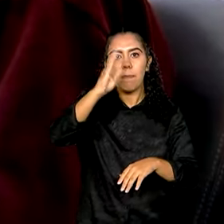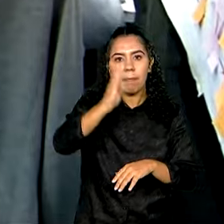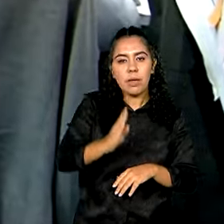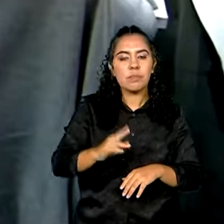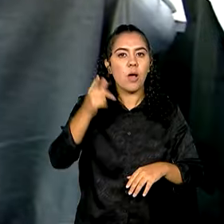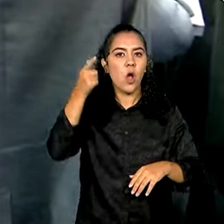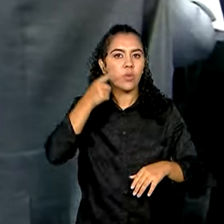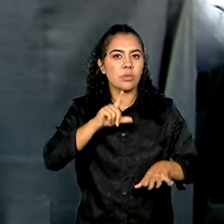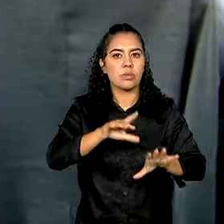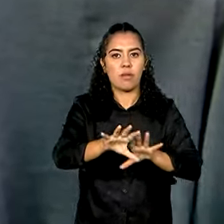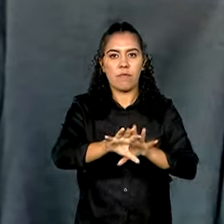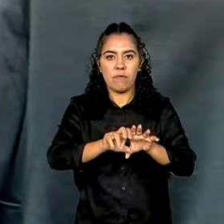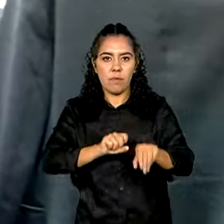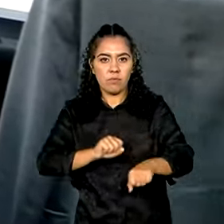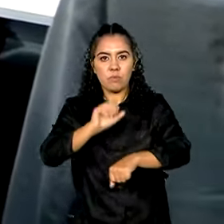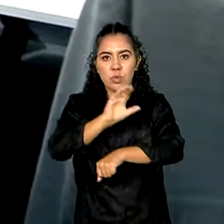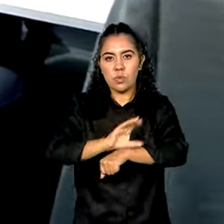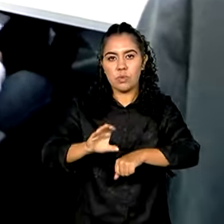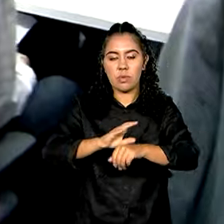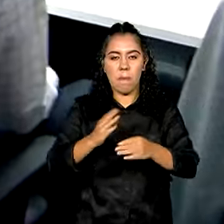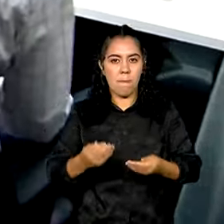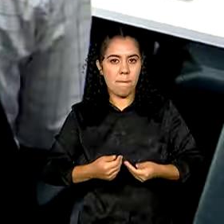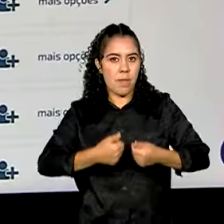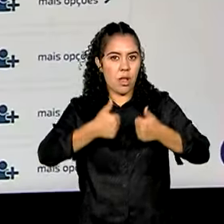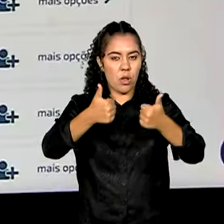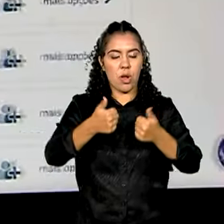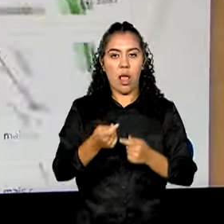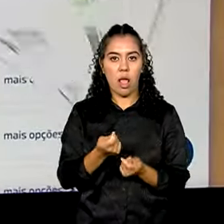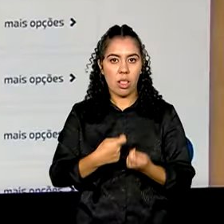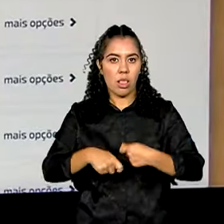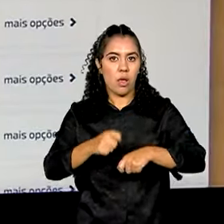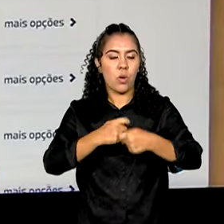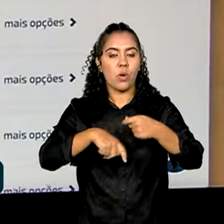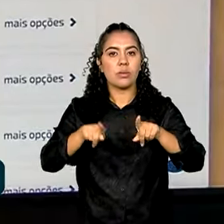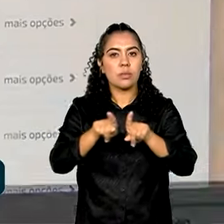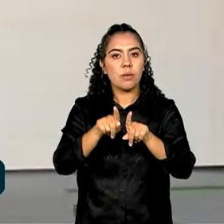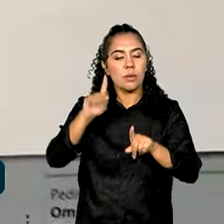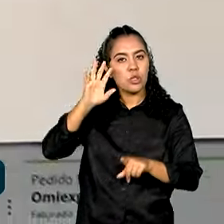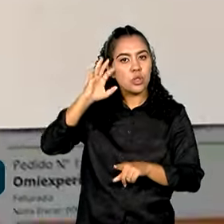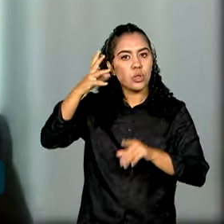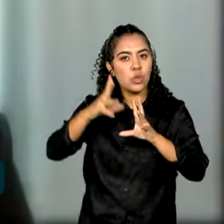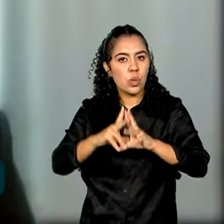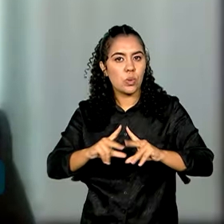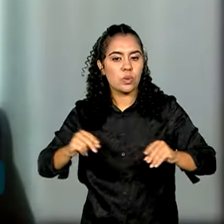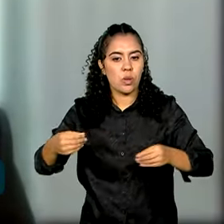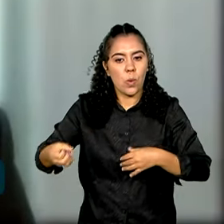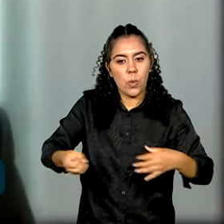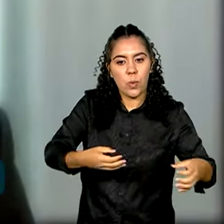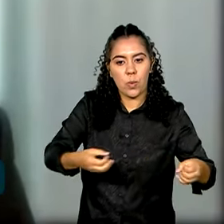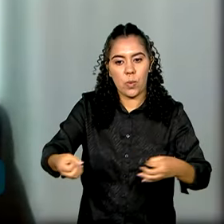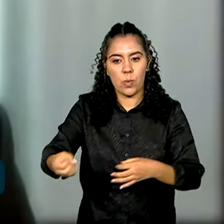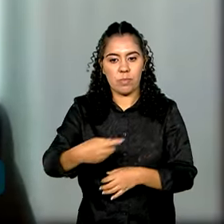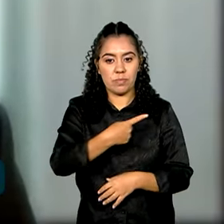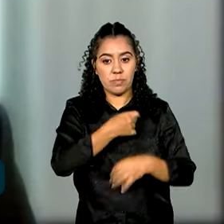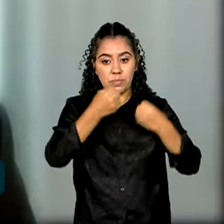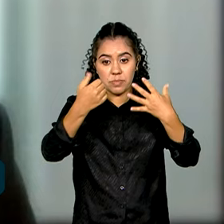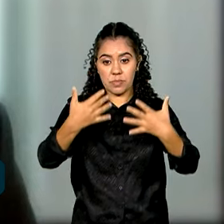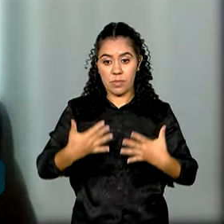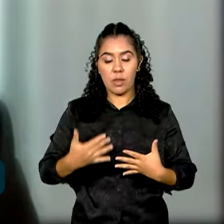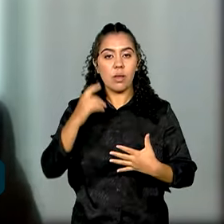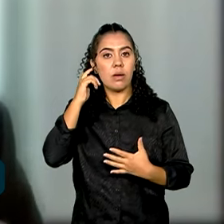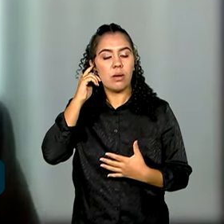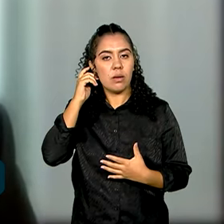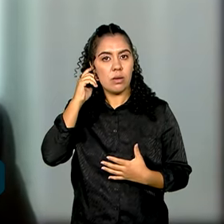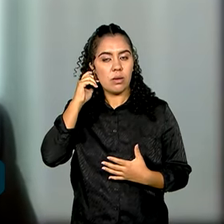capacitarem e aperfeiçoarem seu negócio e suas soluções inovadoras. O trabalho do Inovativa vai ser justamente